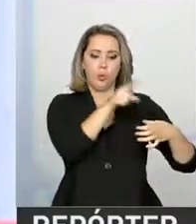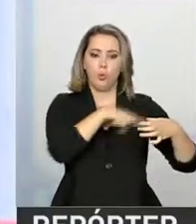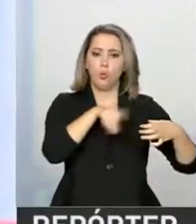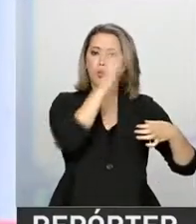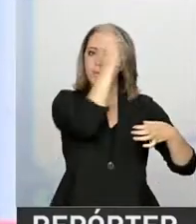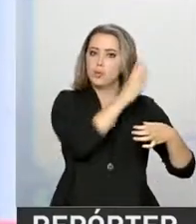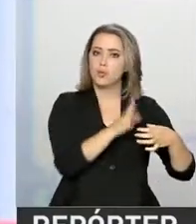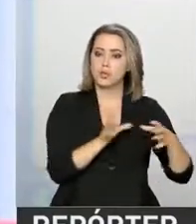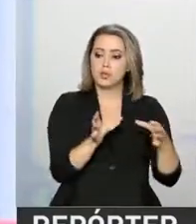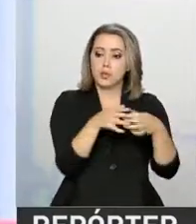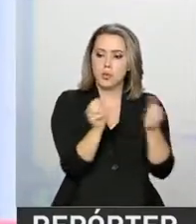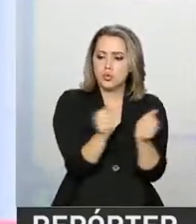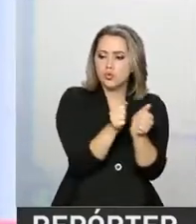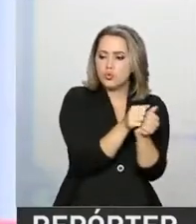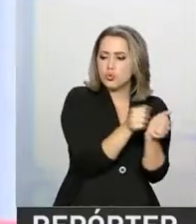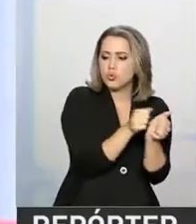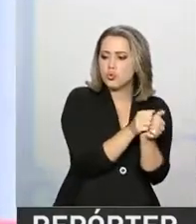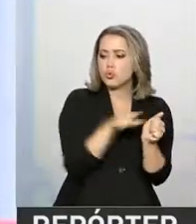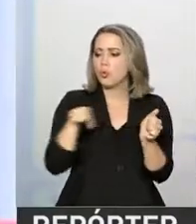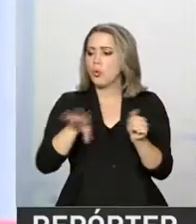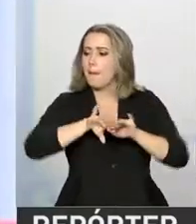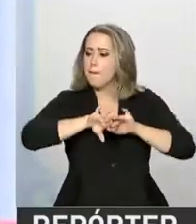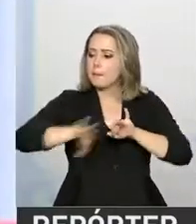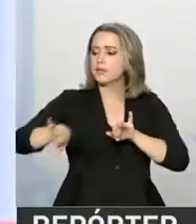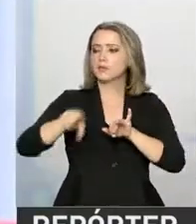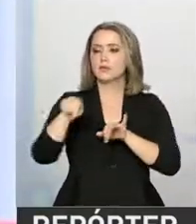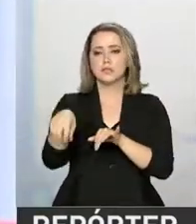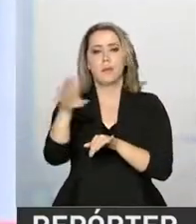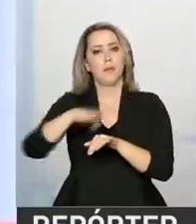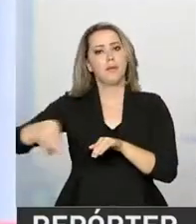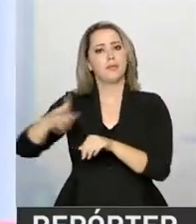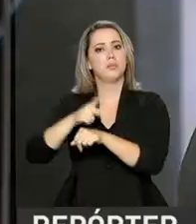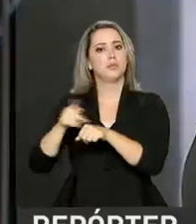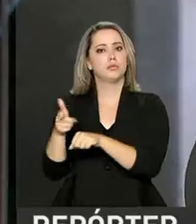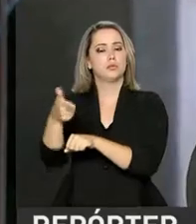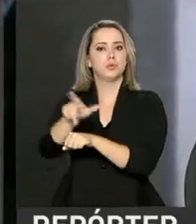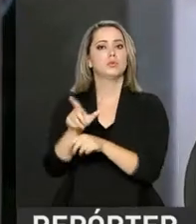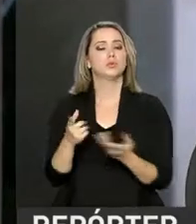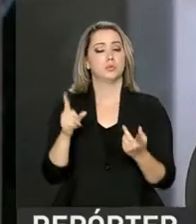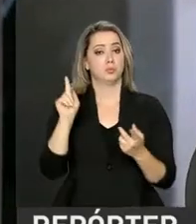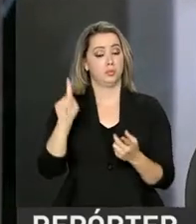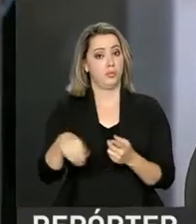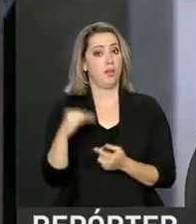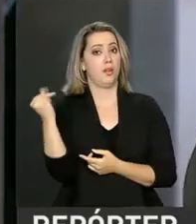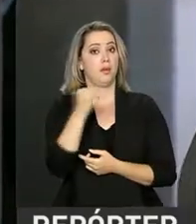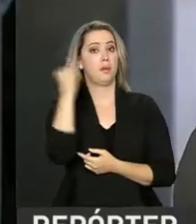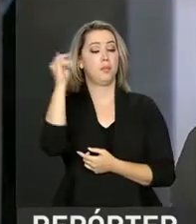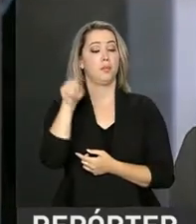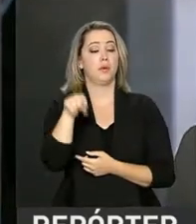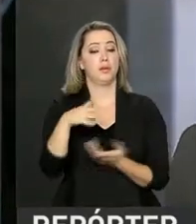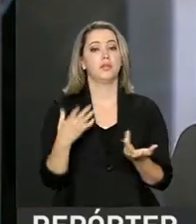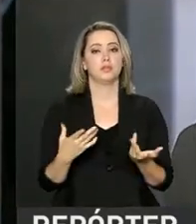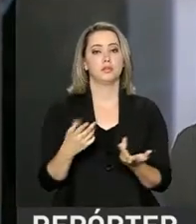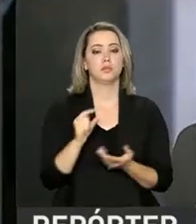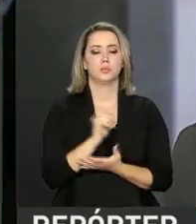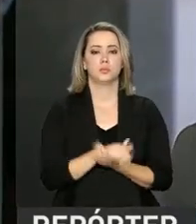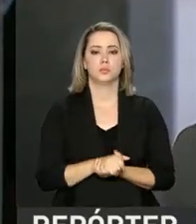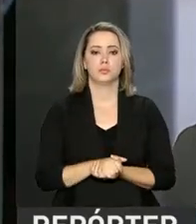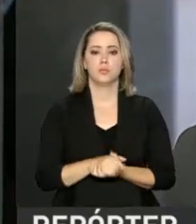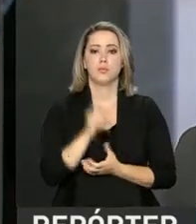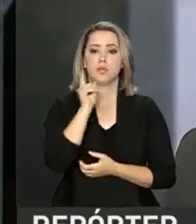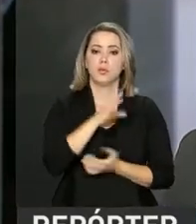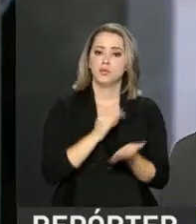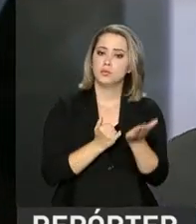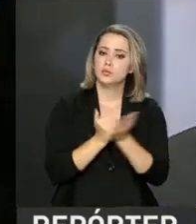os holandeses. E é significativo porque permitiu a unidade nacional. E no caso do Parque Guararapes, é um